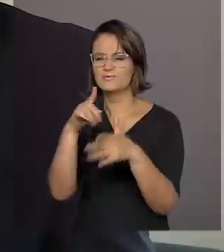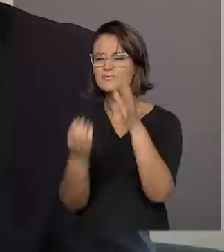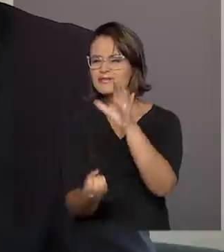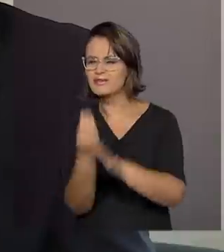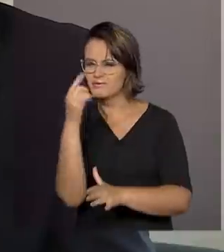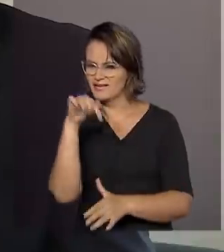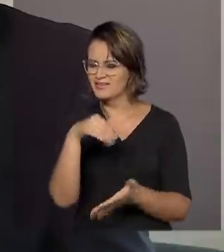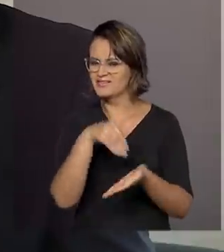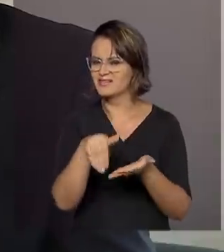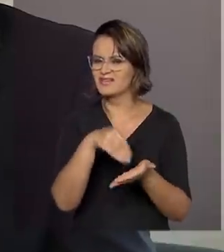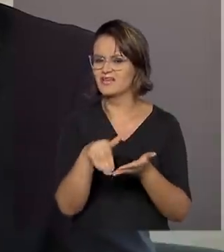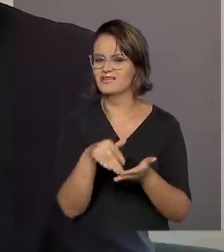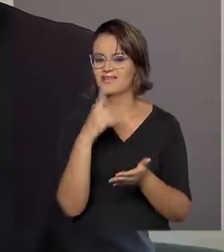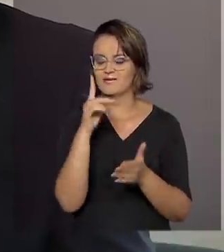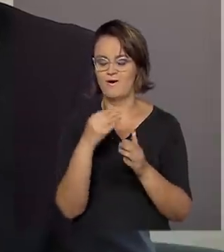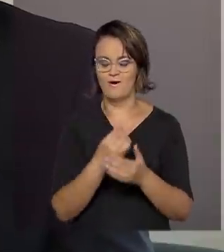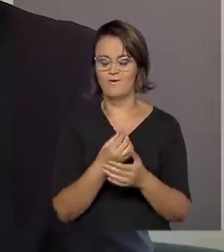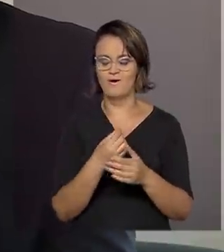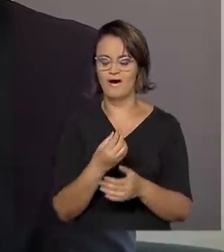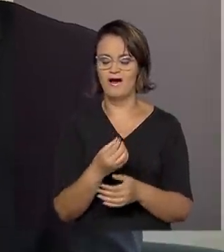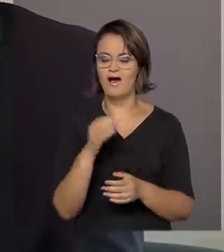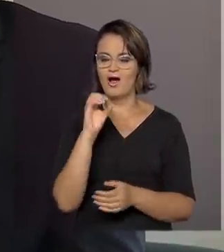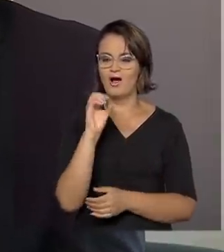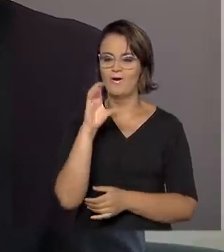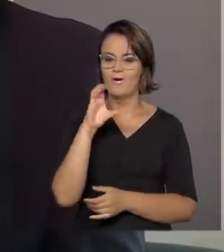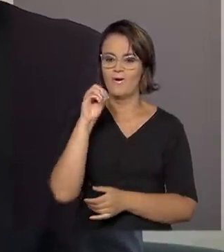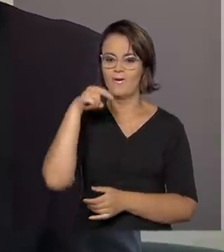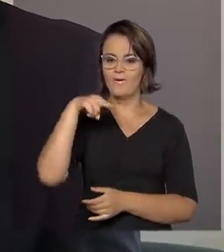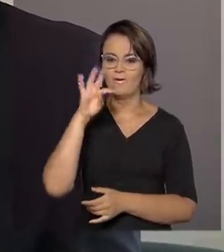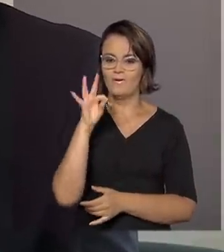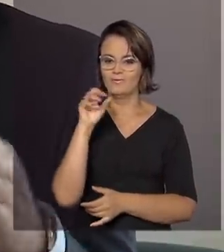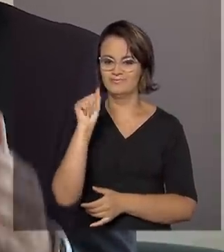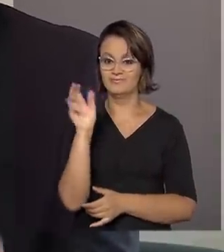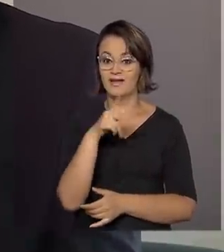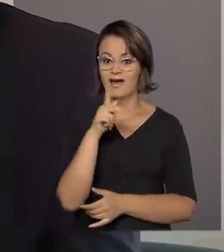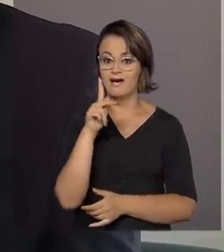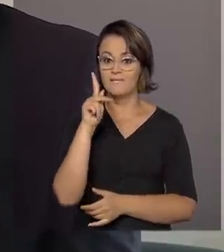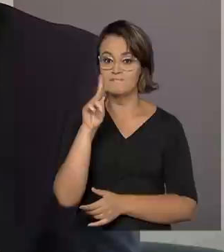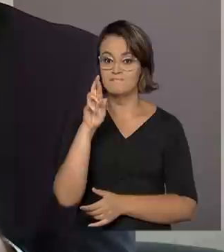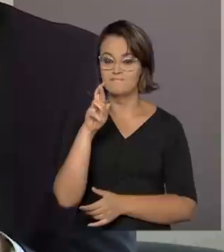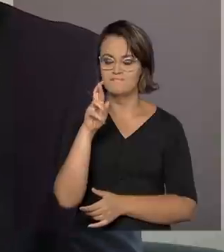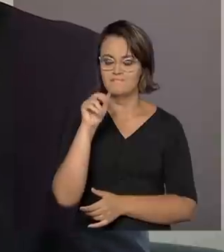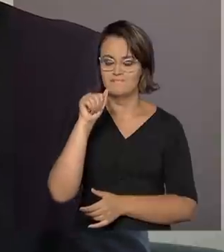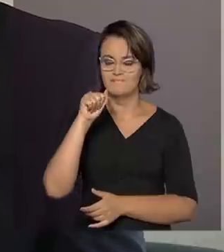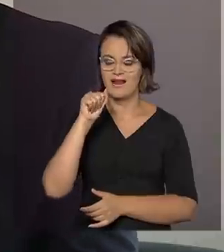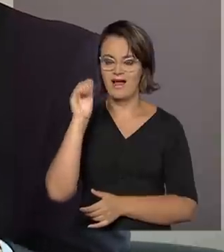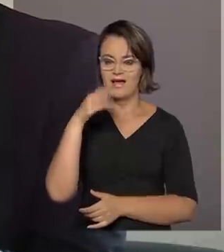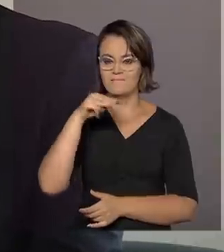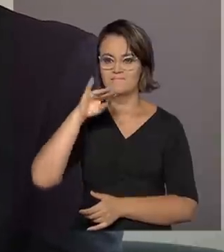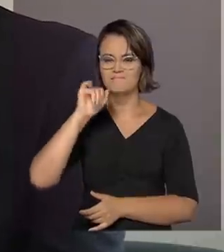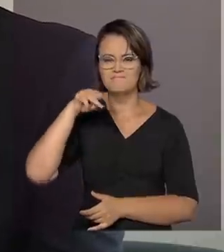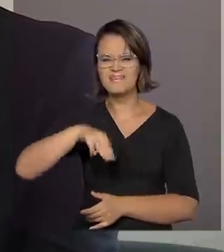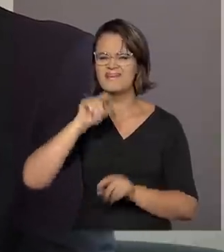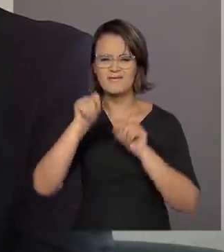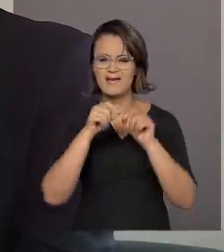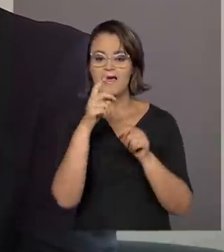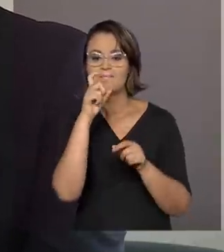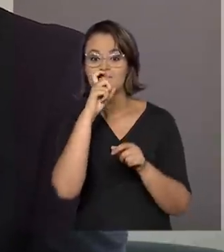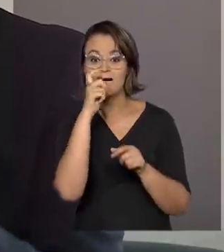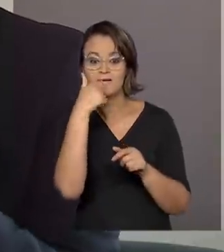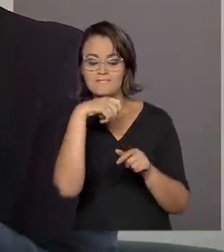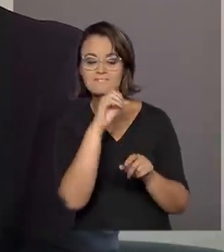criou aqui na Secretaria, que foi o Conta para mim. Fala para a gente um pouquinho sobre essa questão. Como pais, eles podem influenciar